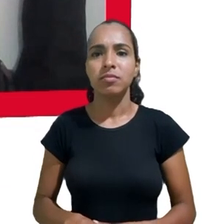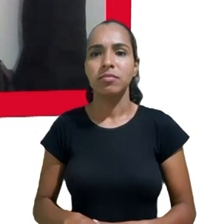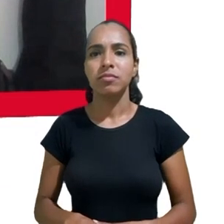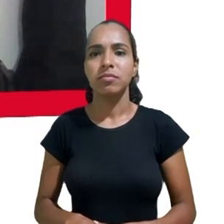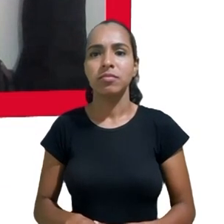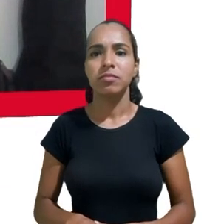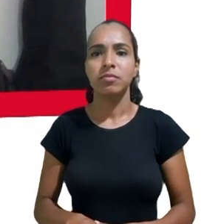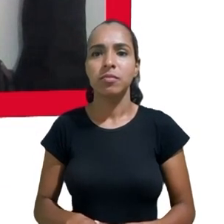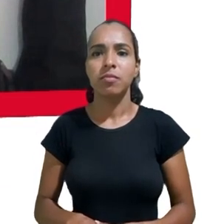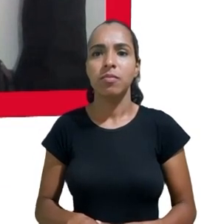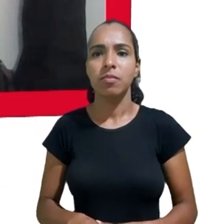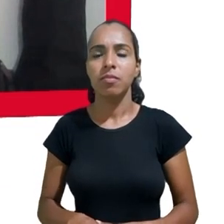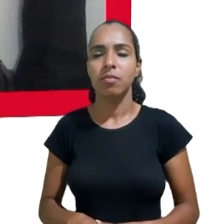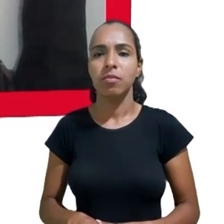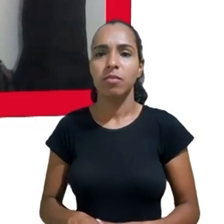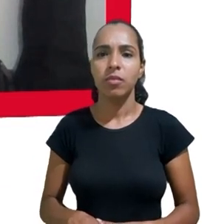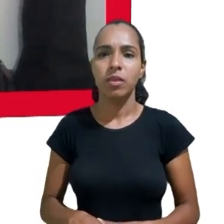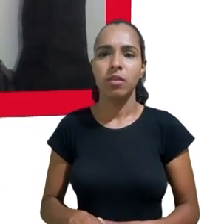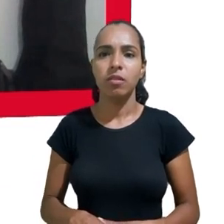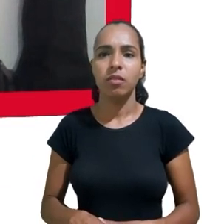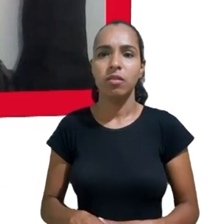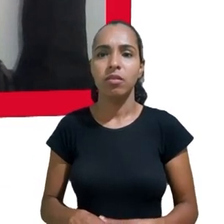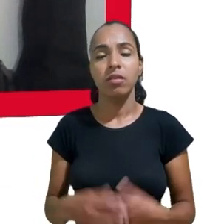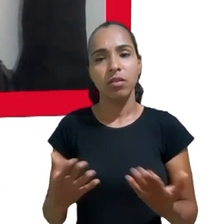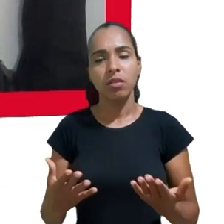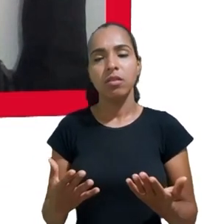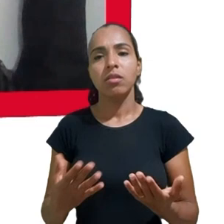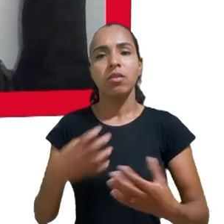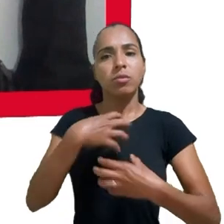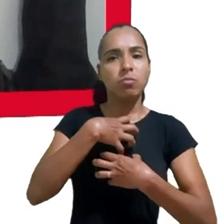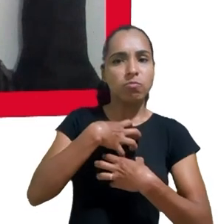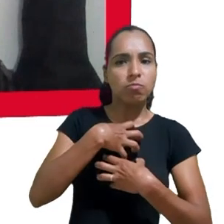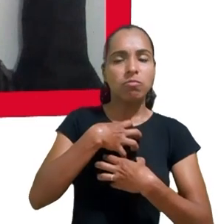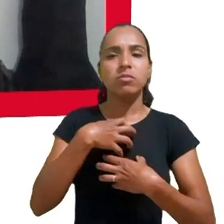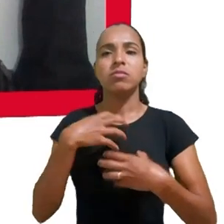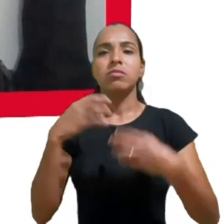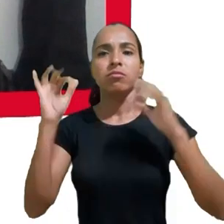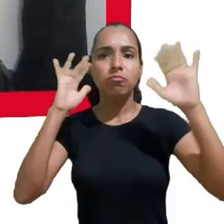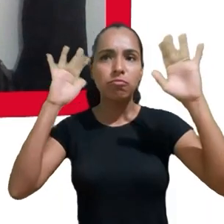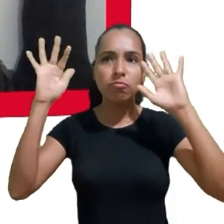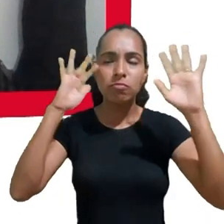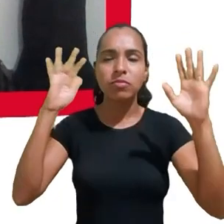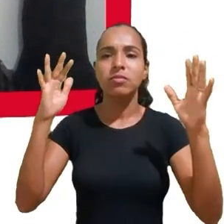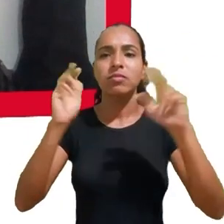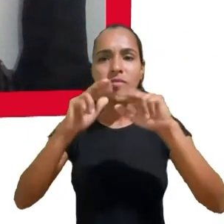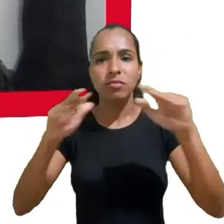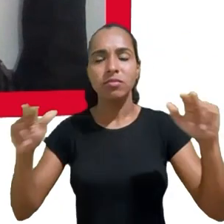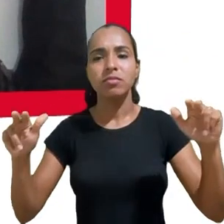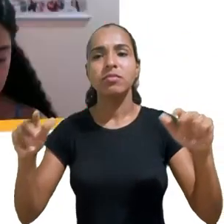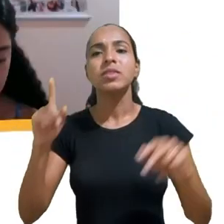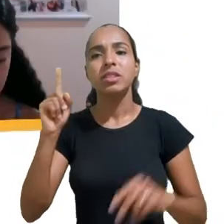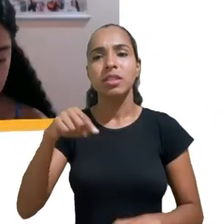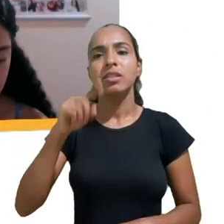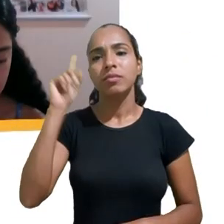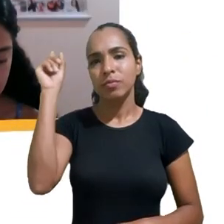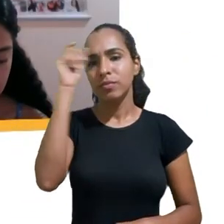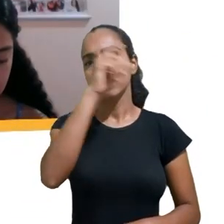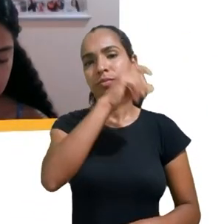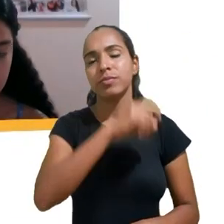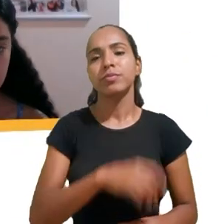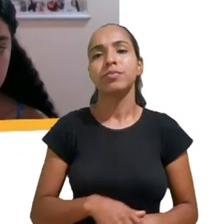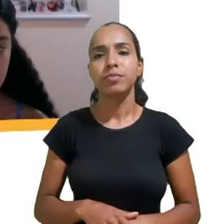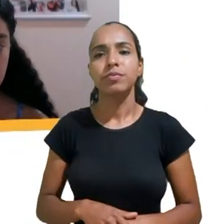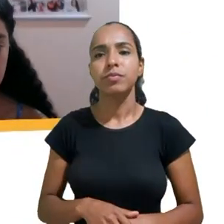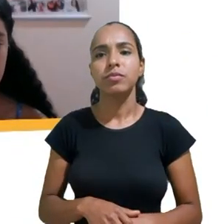exploração subjetiva, emocional e catalogação, é um desafio extremamente novo. Então, gente tem que enfrentar esse